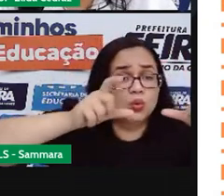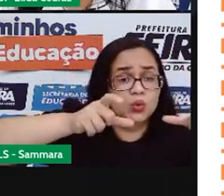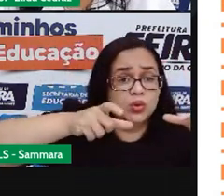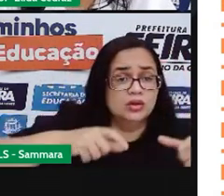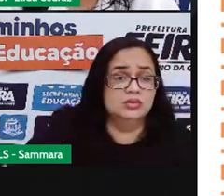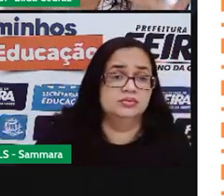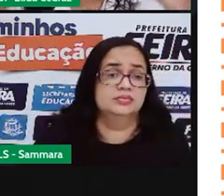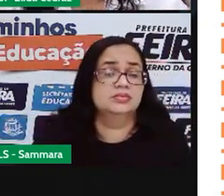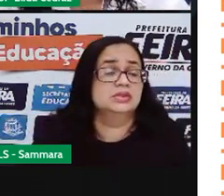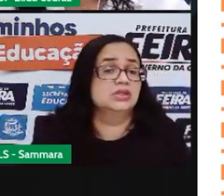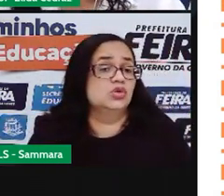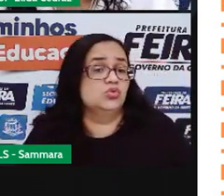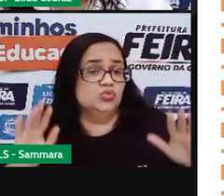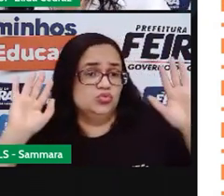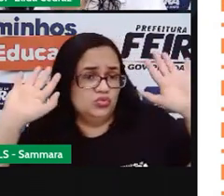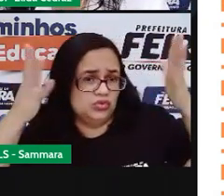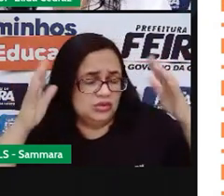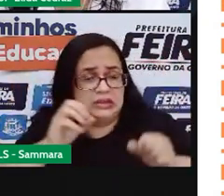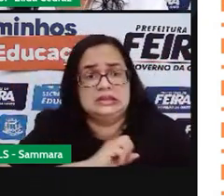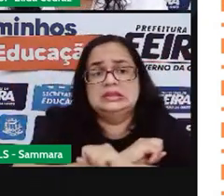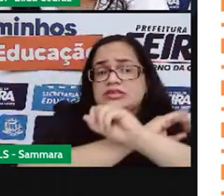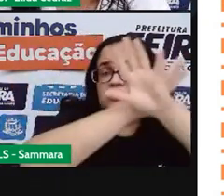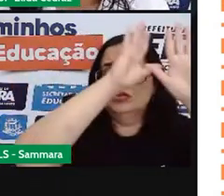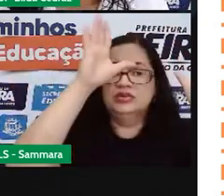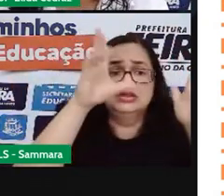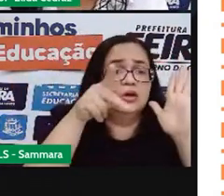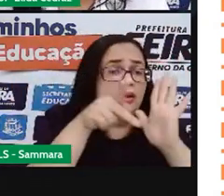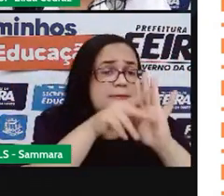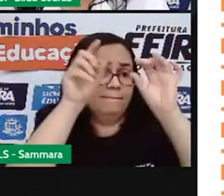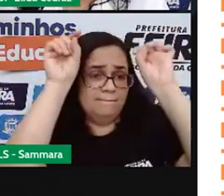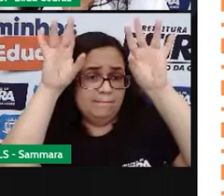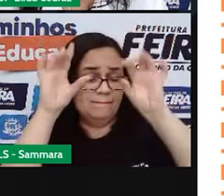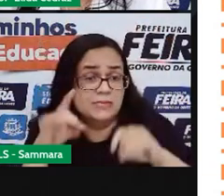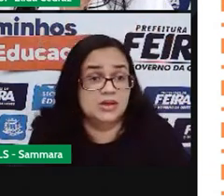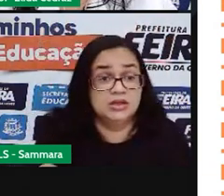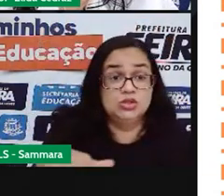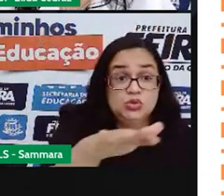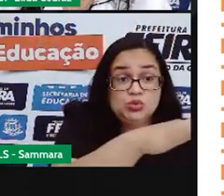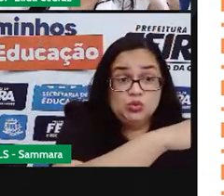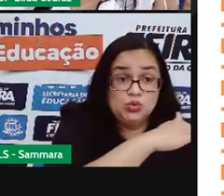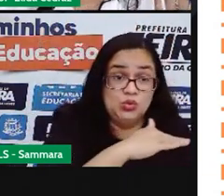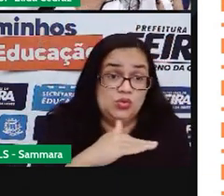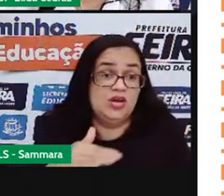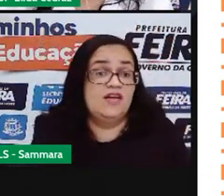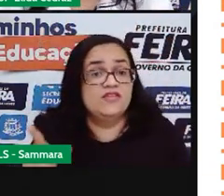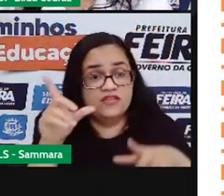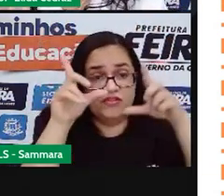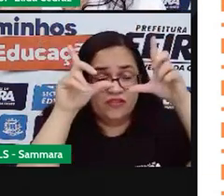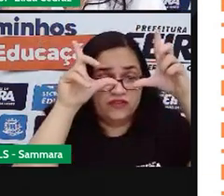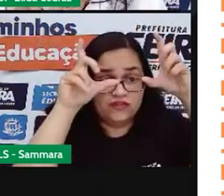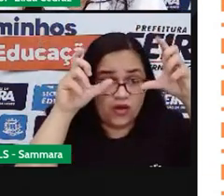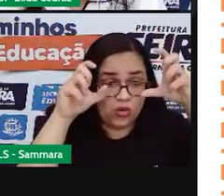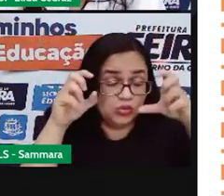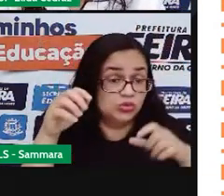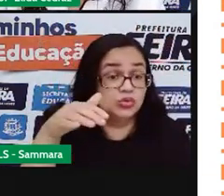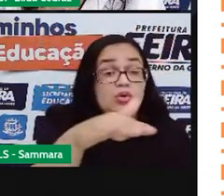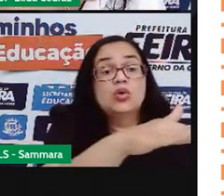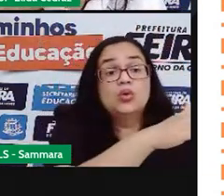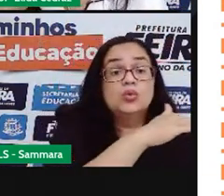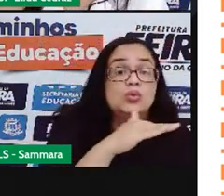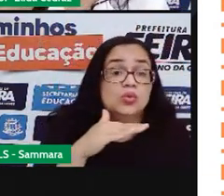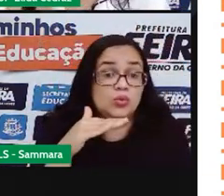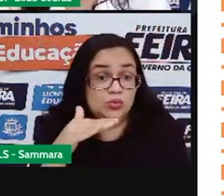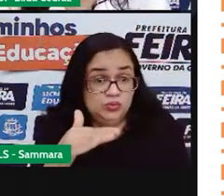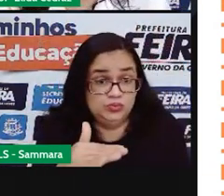eventos, essas casas de eventos. Se vai ser na praça, tem que ser a foto de uma praça ou um laudo